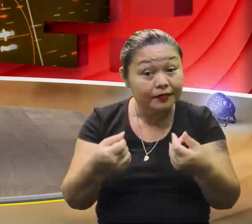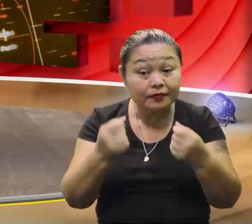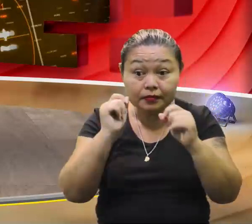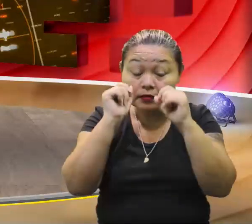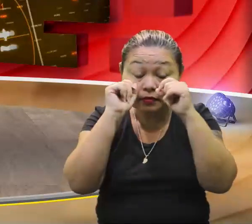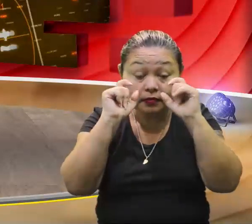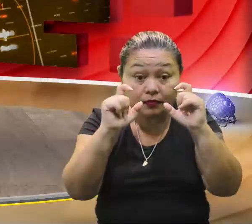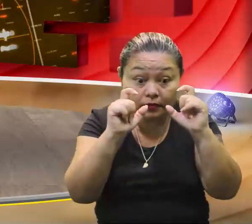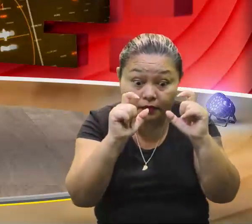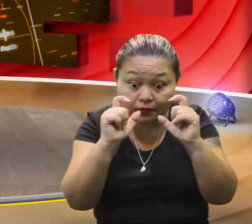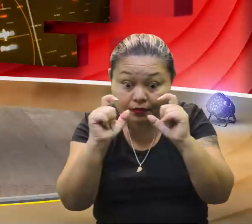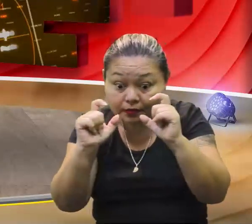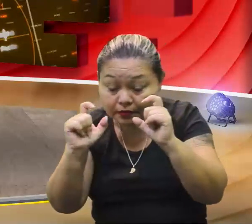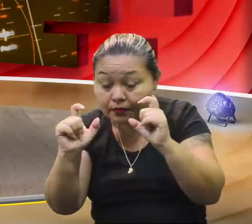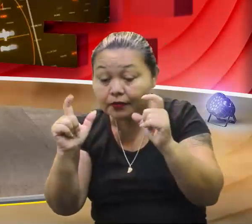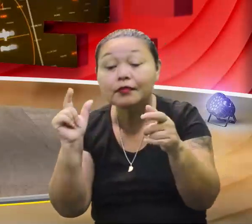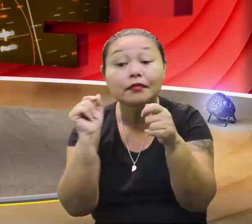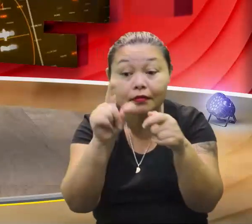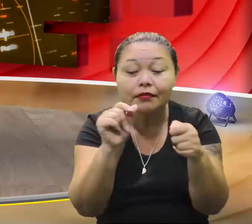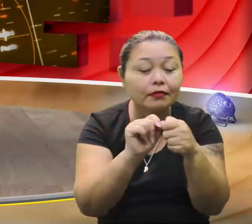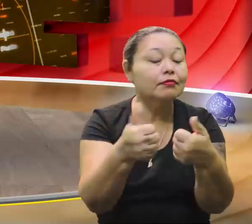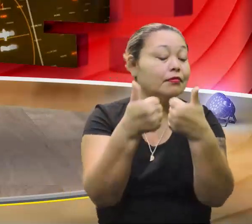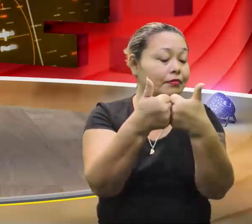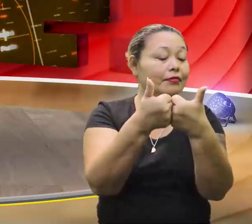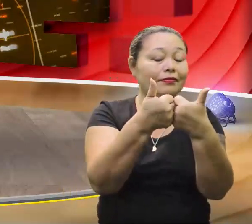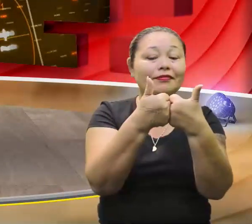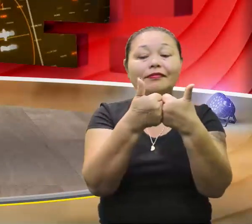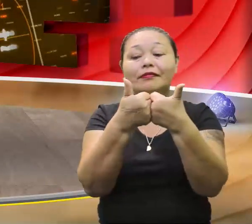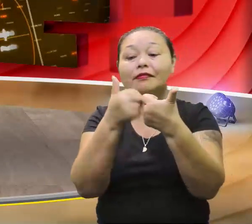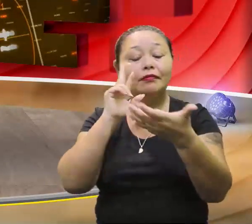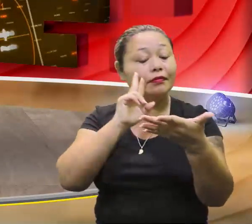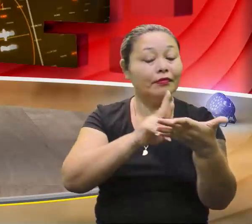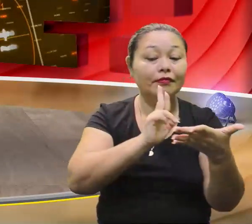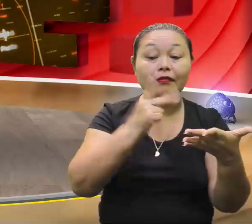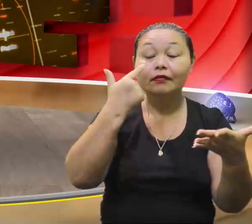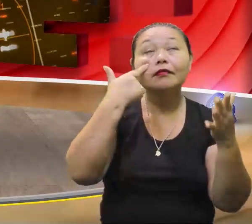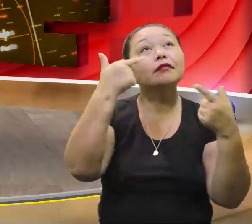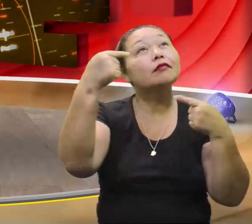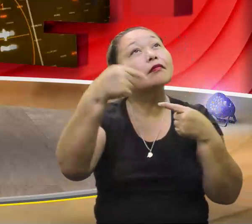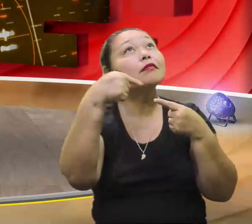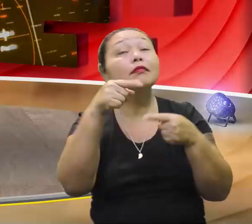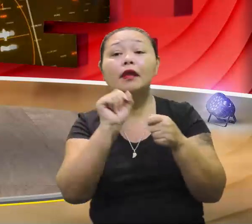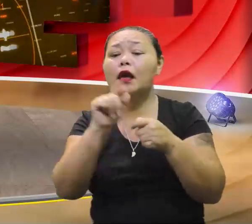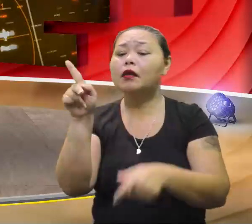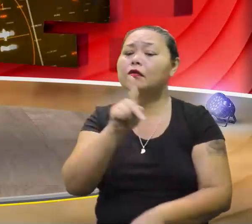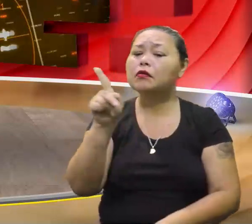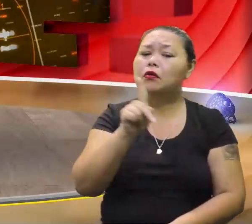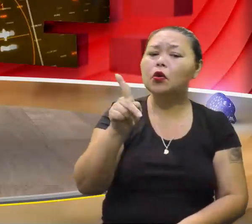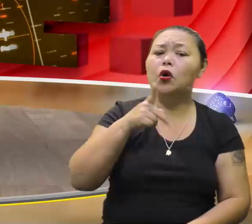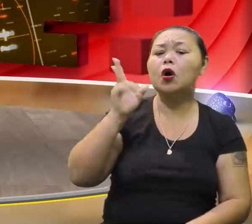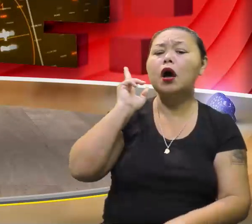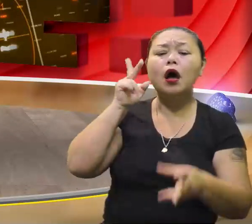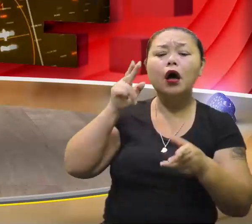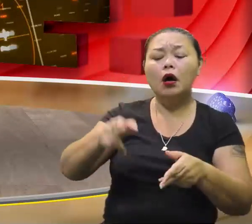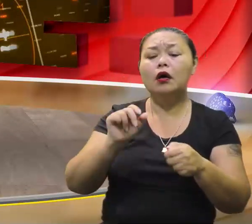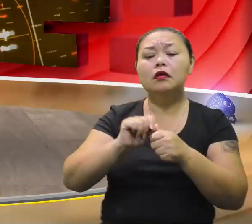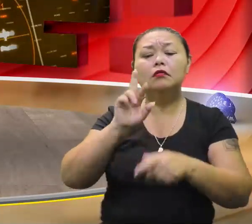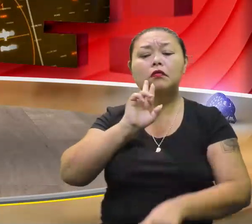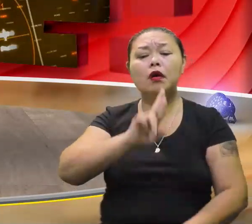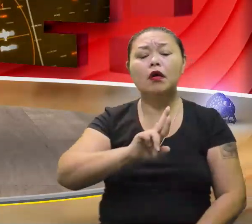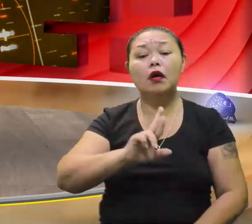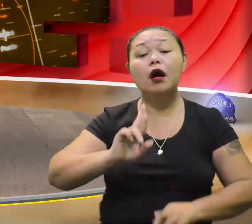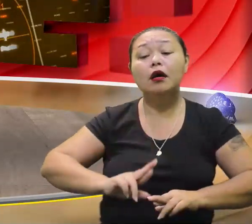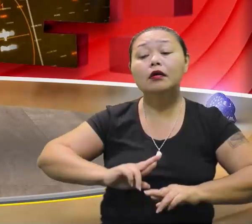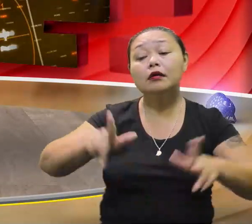Prestar bem atenção. Então quer dizer, você fez. Beleza. Nós vamos resolver aqui. Você vai olhar. Ah, professor, eu fiz aqui. Eu achei a mesma resposta.